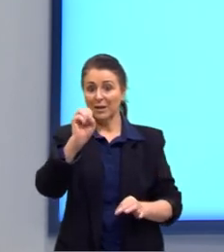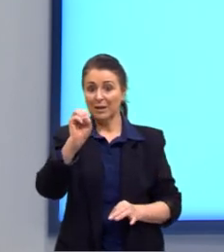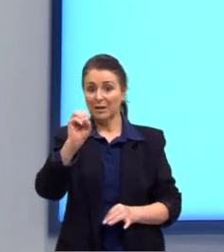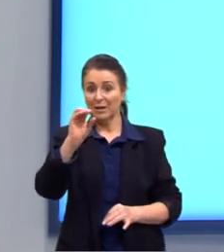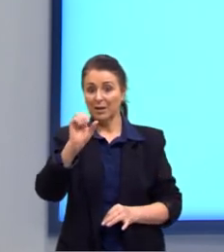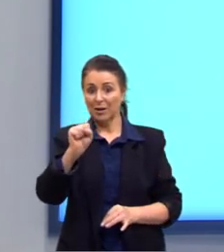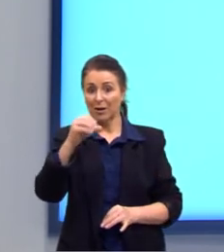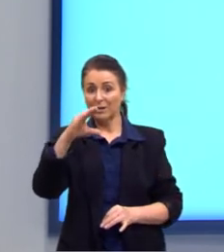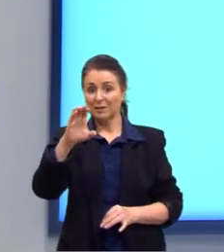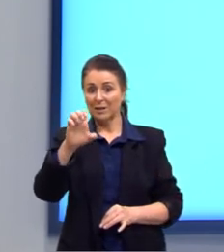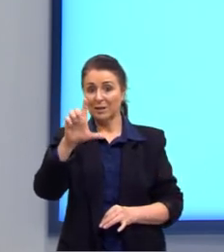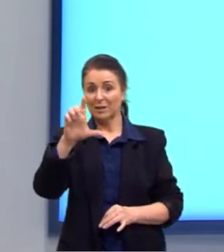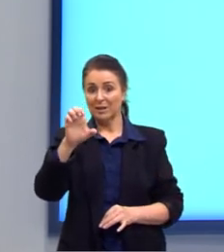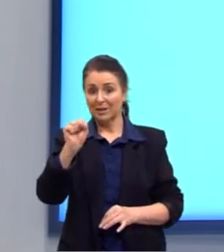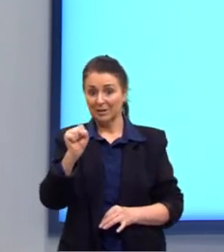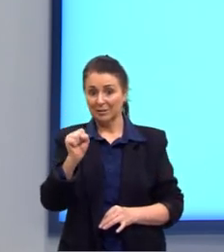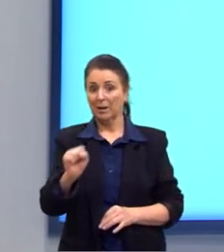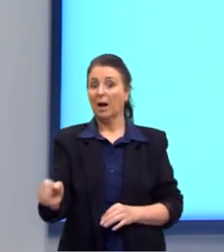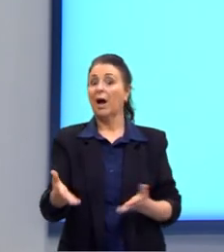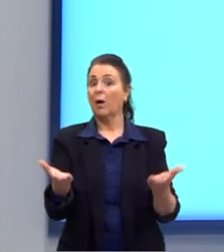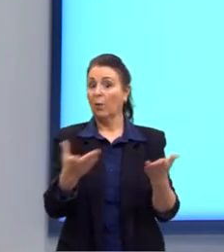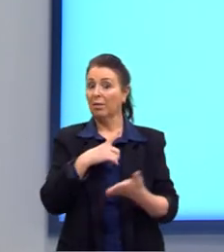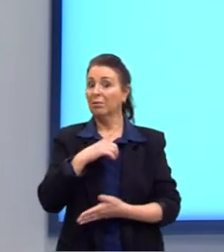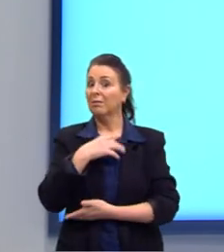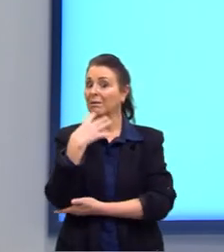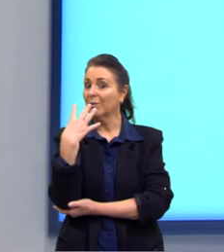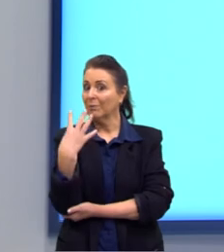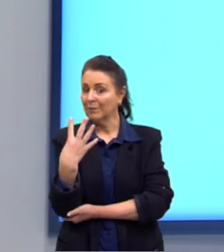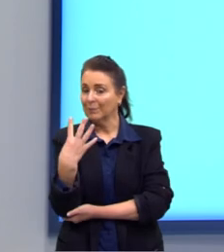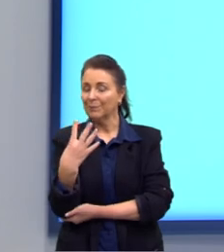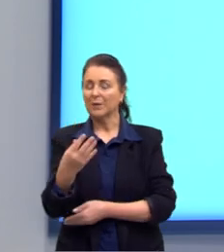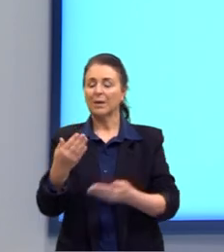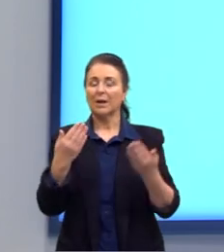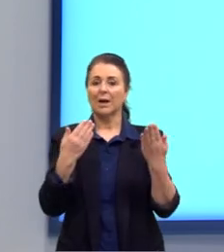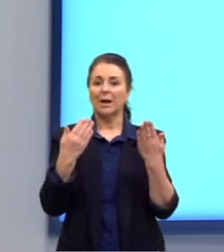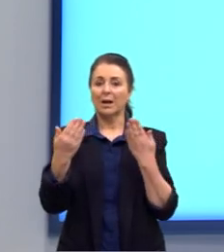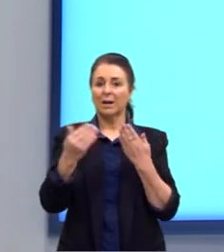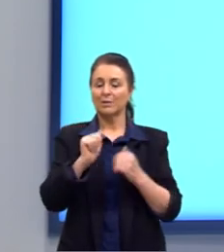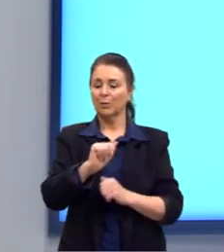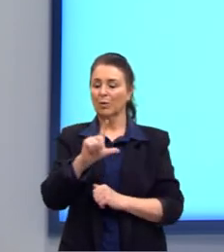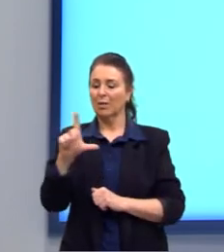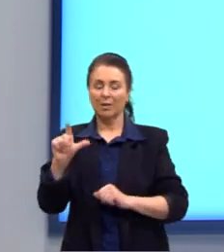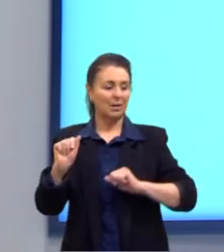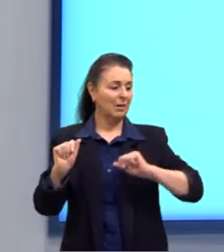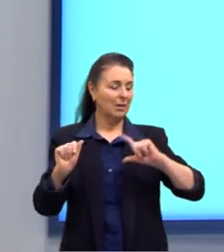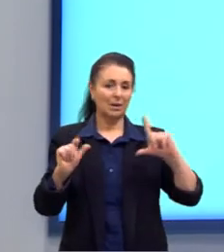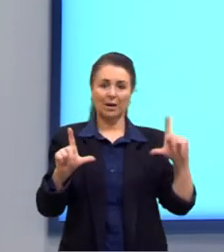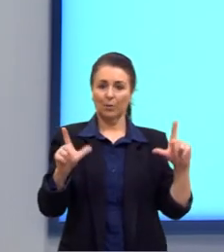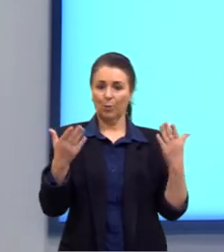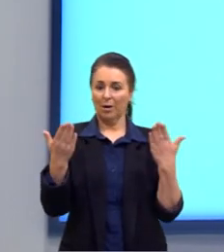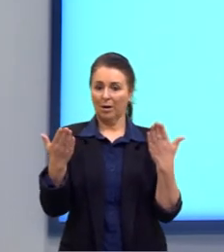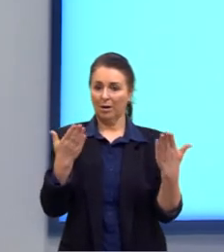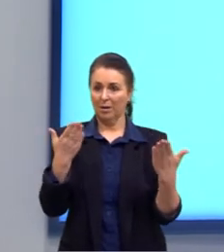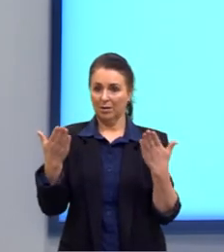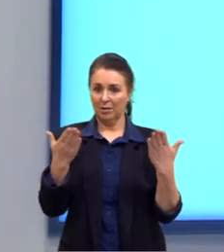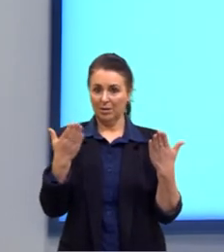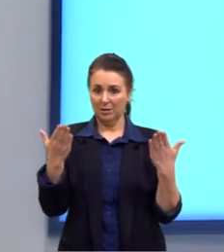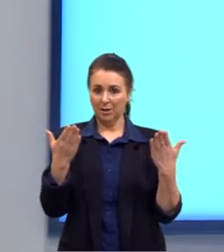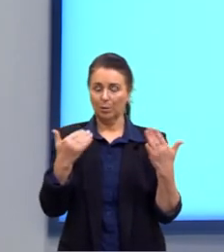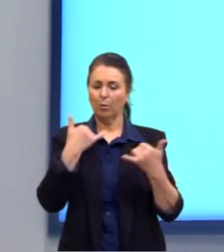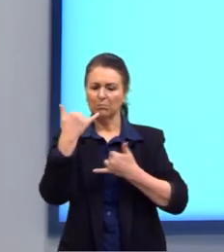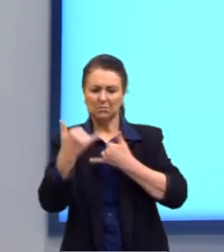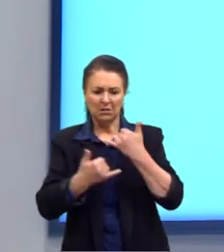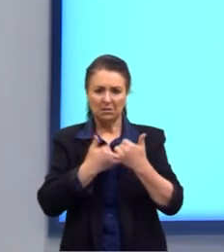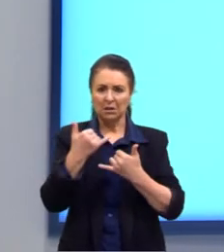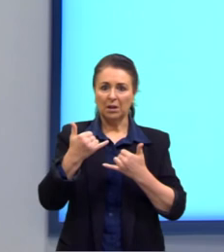formamos quatro. Agora, se nós analisarmos as laterais, né, em relação ao nosso brinquedo, ao